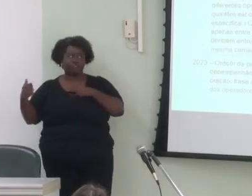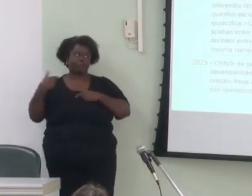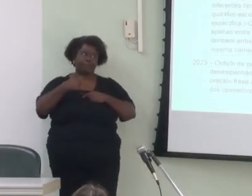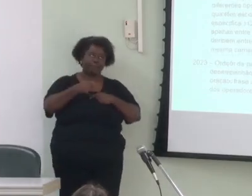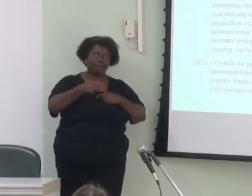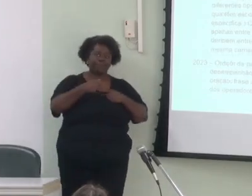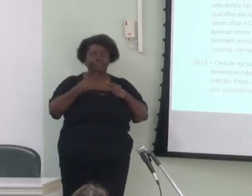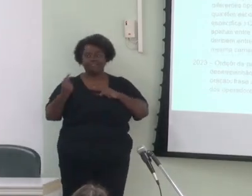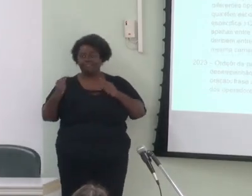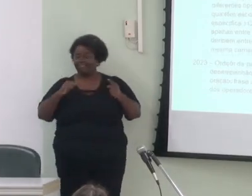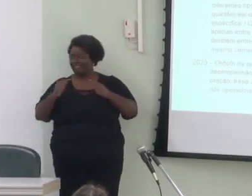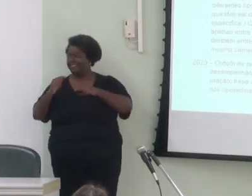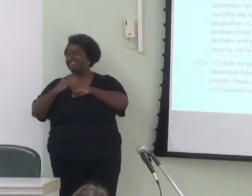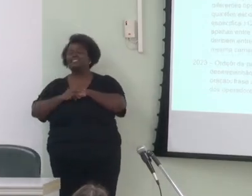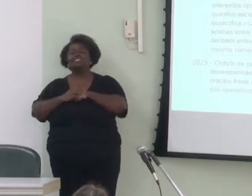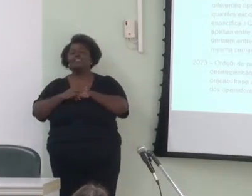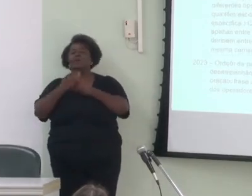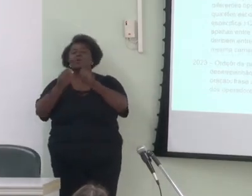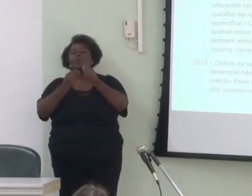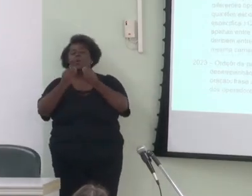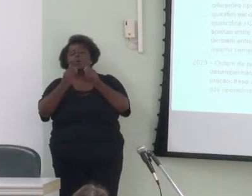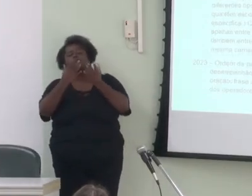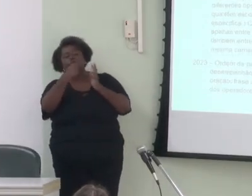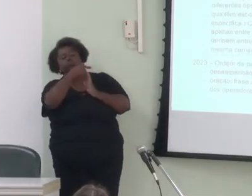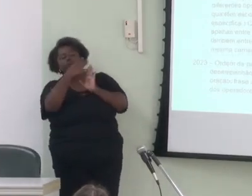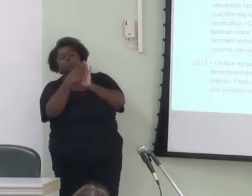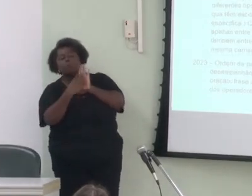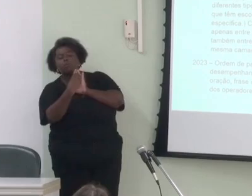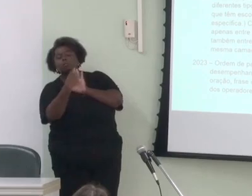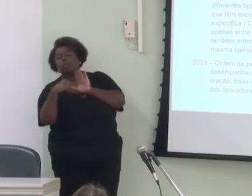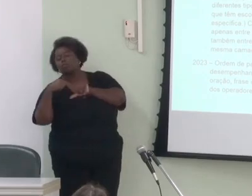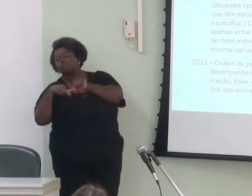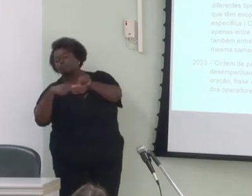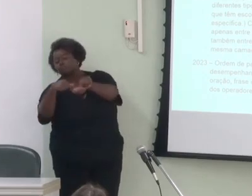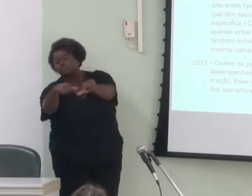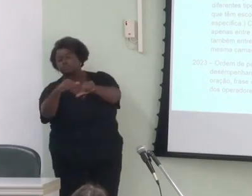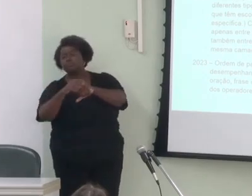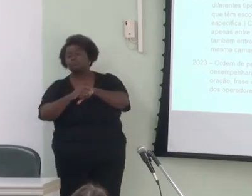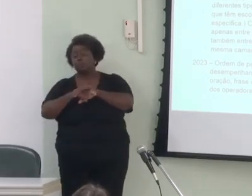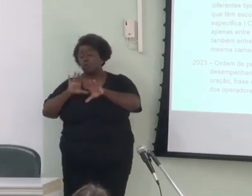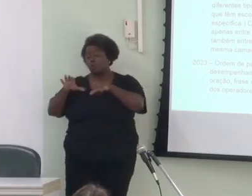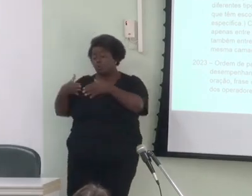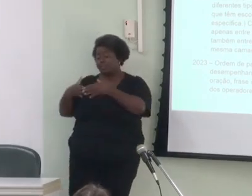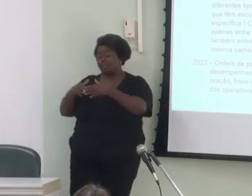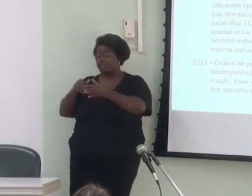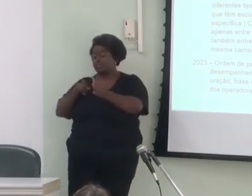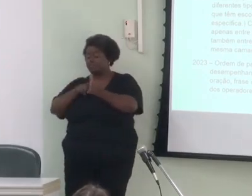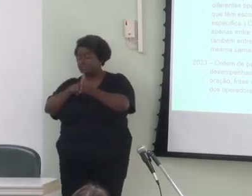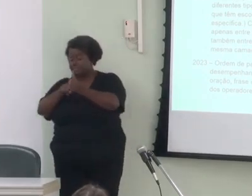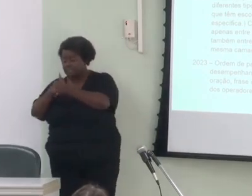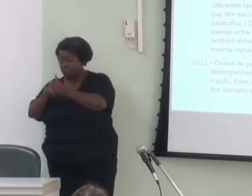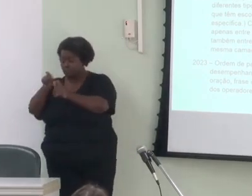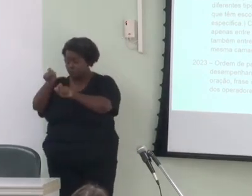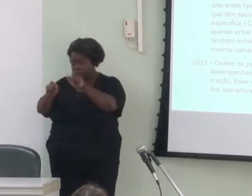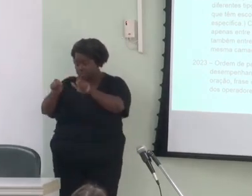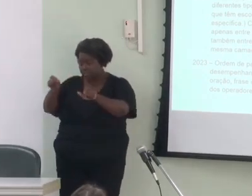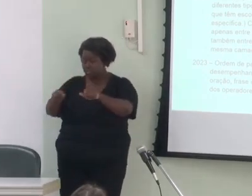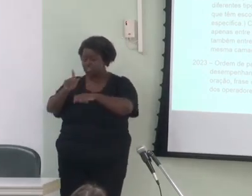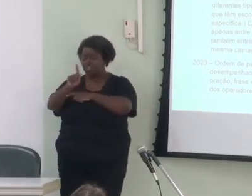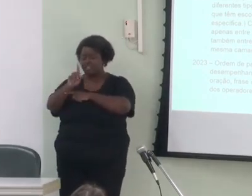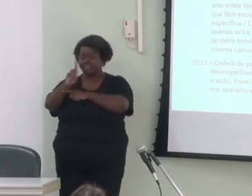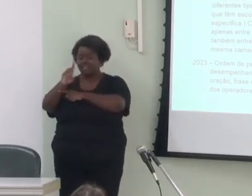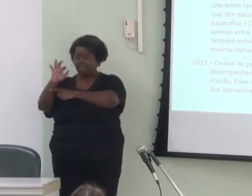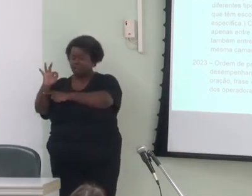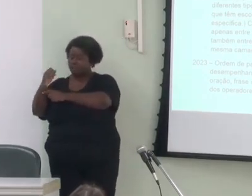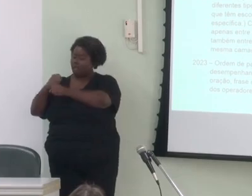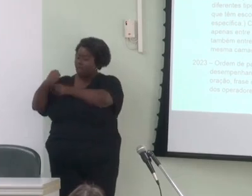como o modelo se renova. A comunidade de pesquisadores em GDF se reúne bianualmente em